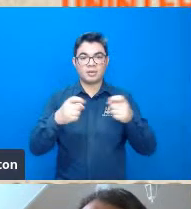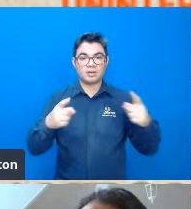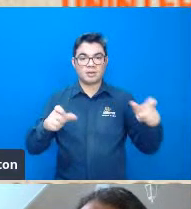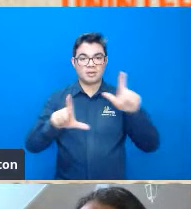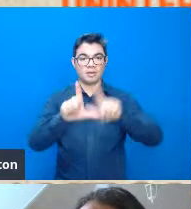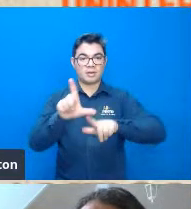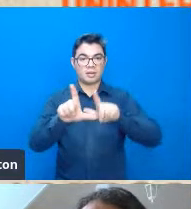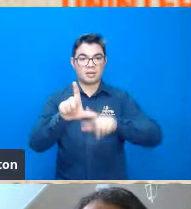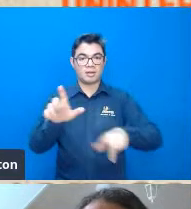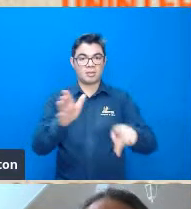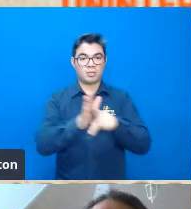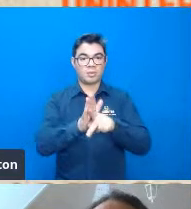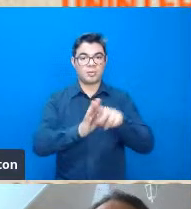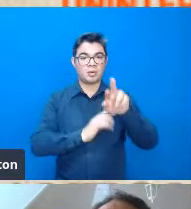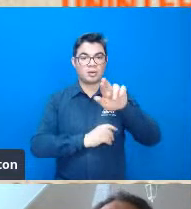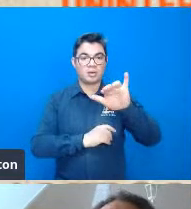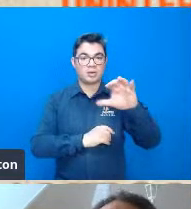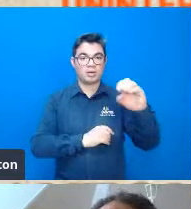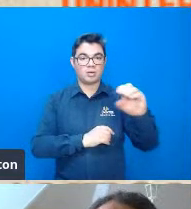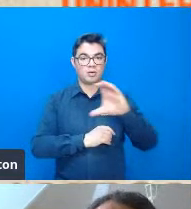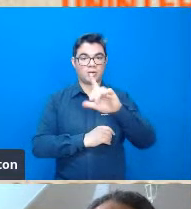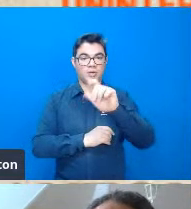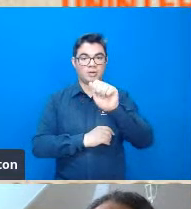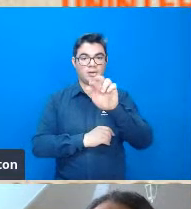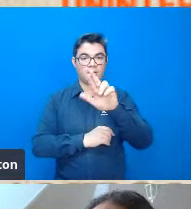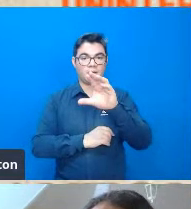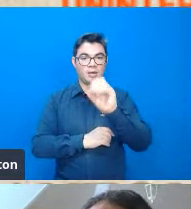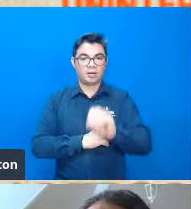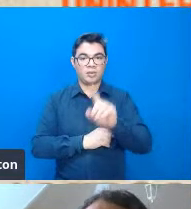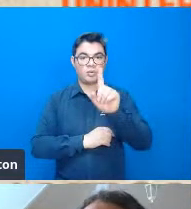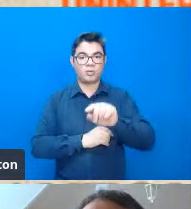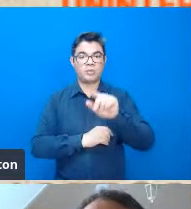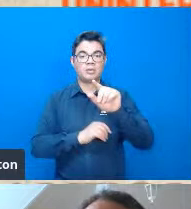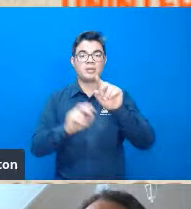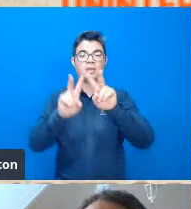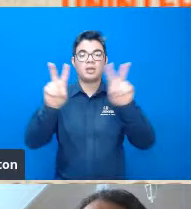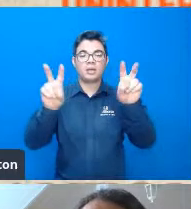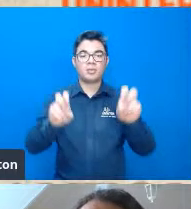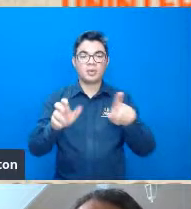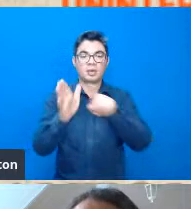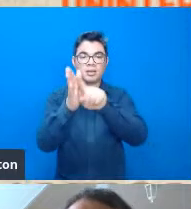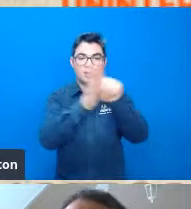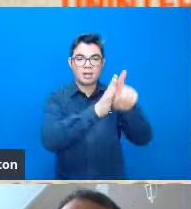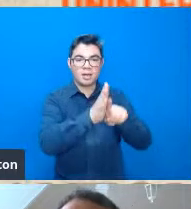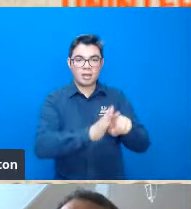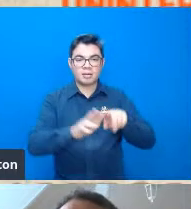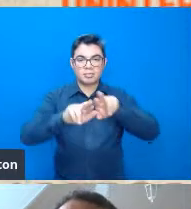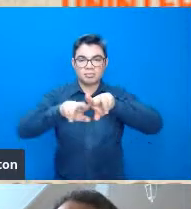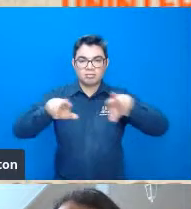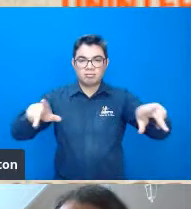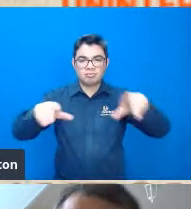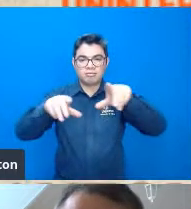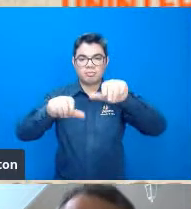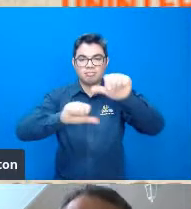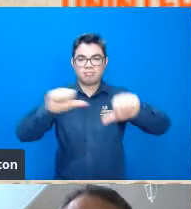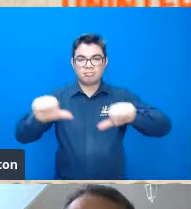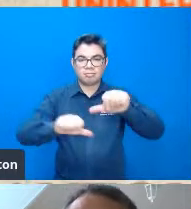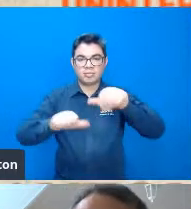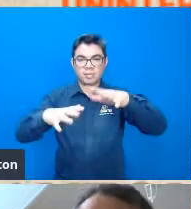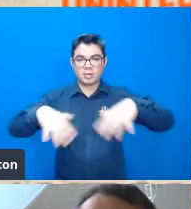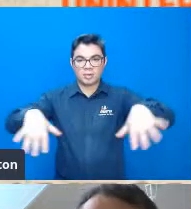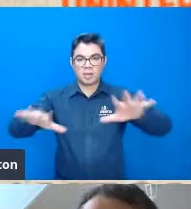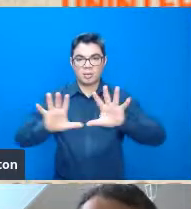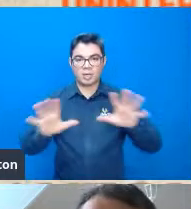cujo título do trabalho foi análise morfométrica de bacias hidrográficas do planalto de poços de cauda